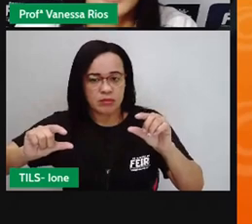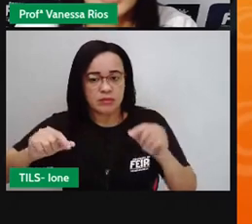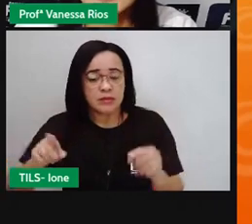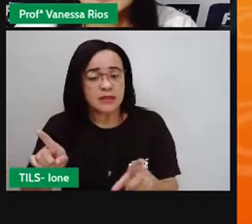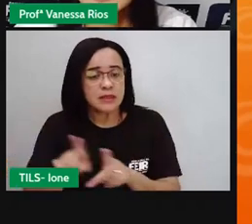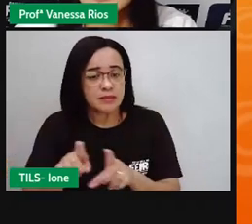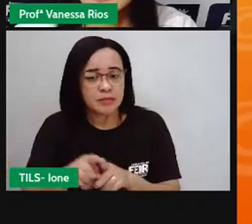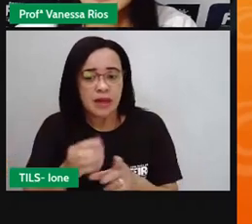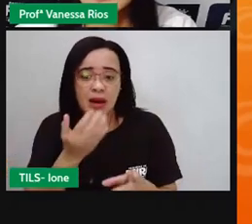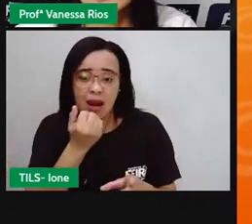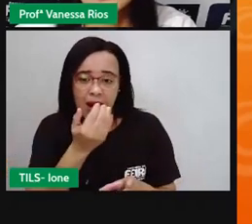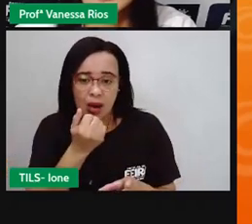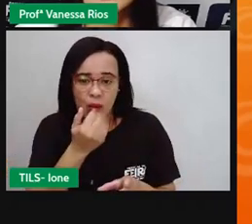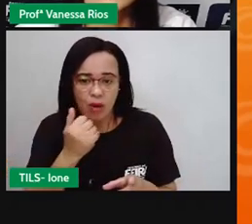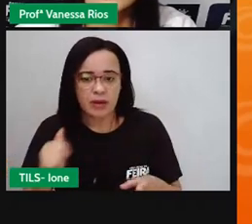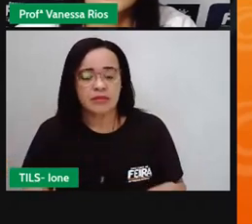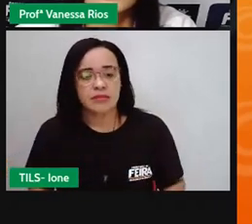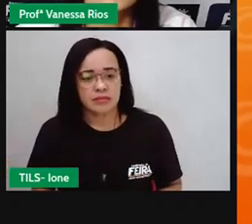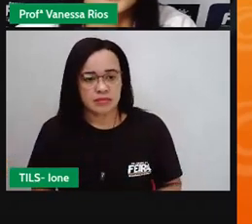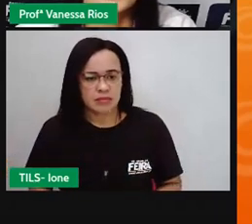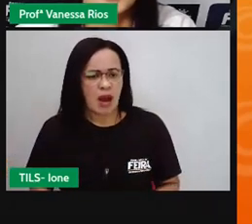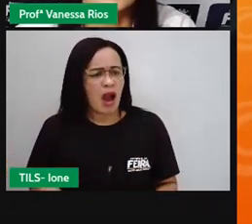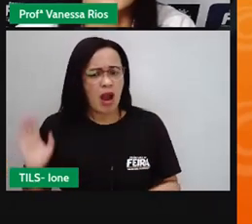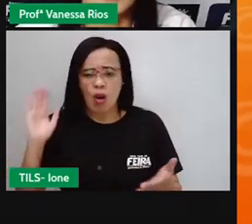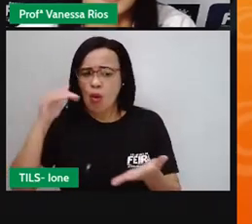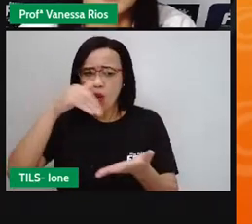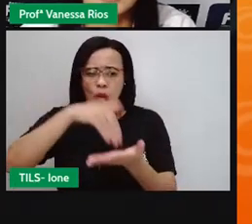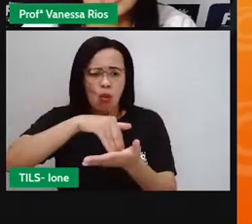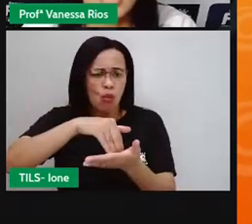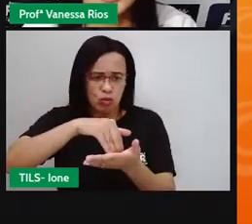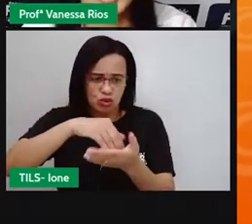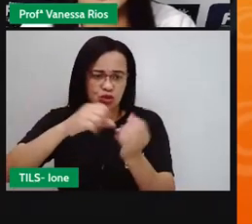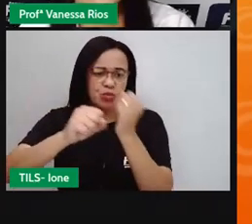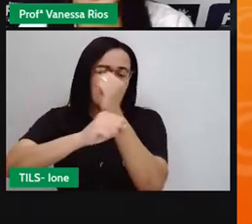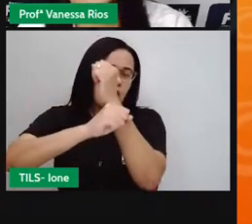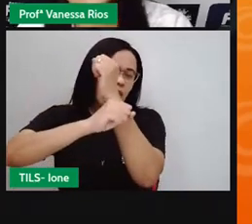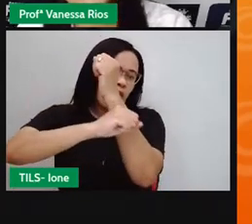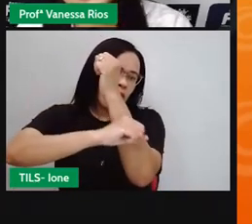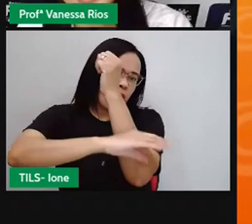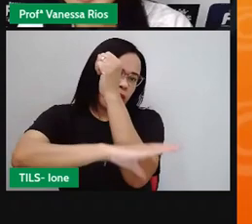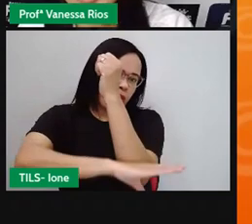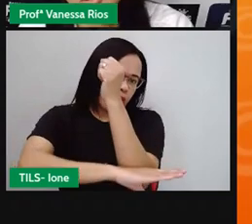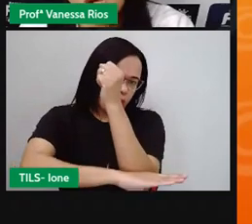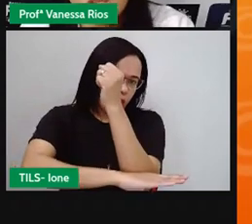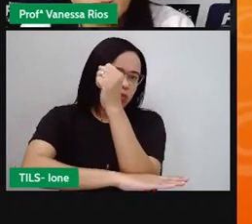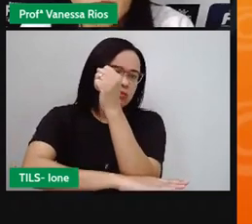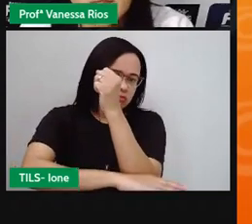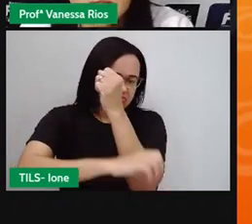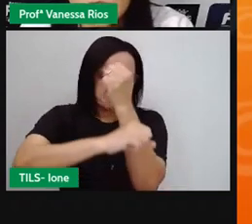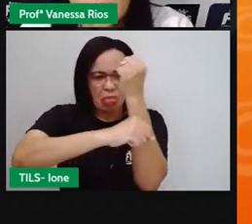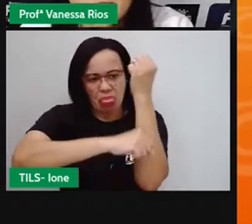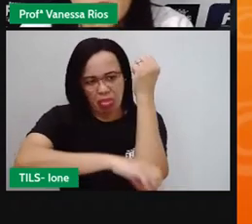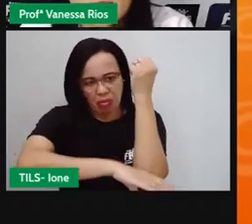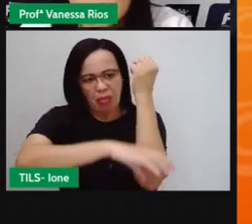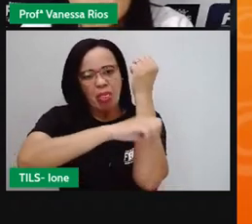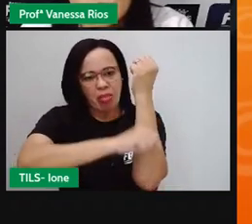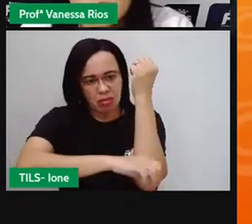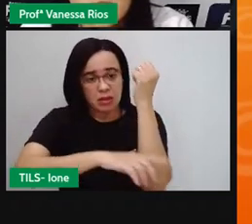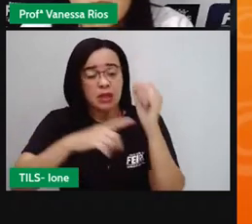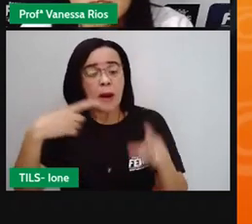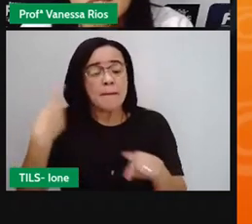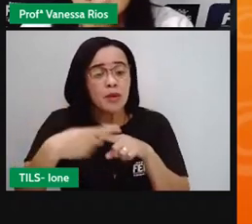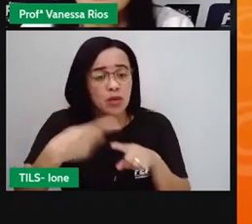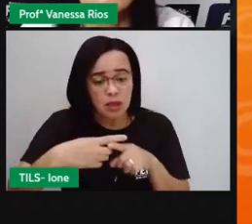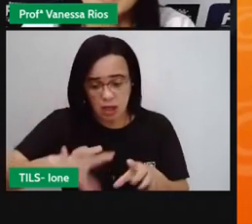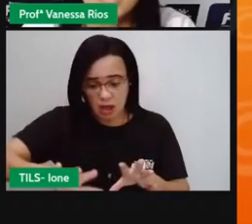E depois, o ânus, por onde aí as fezes, que aí já é o alimento passado por todo o processo de absorção de